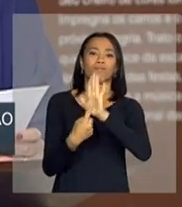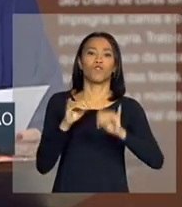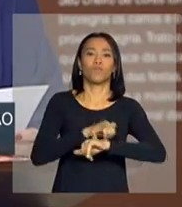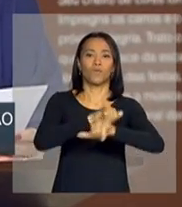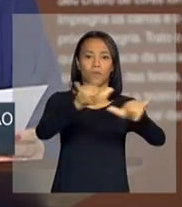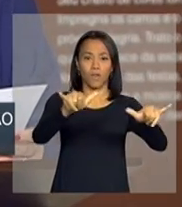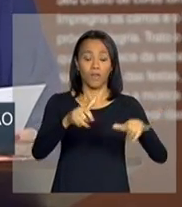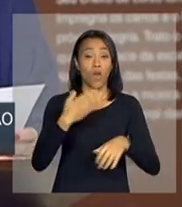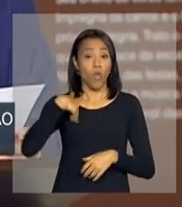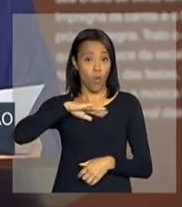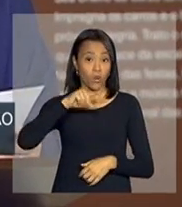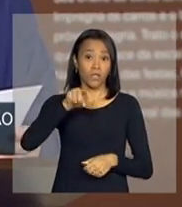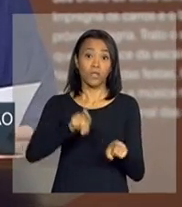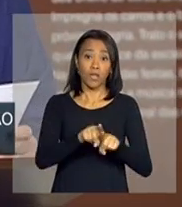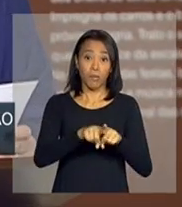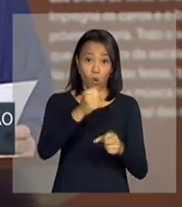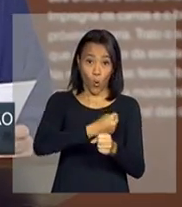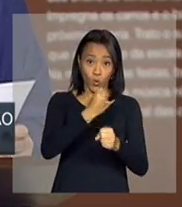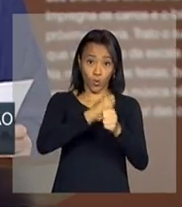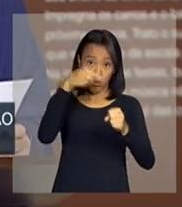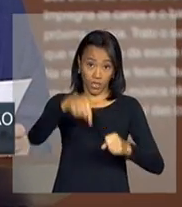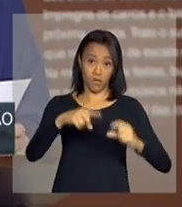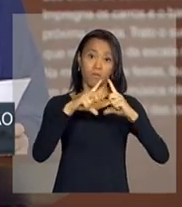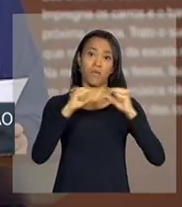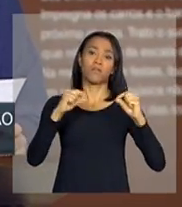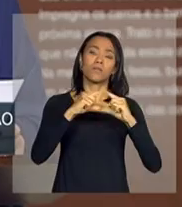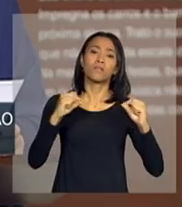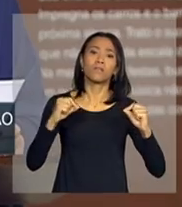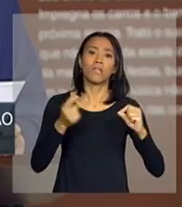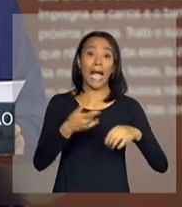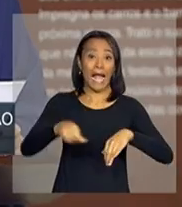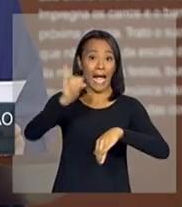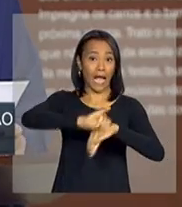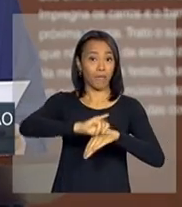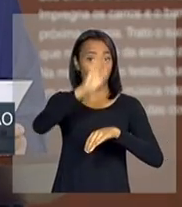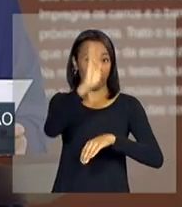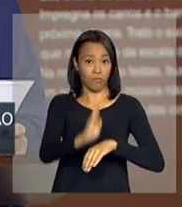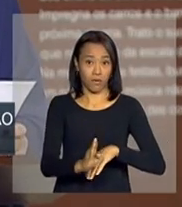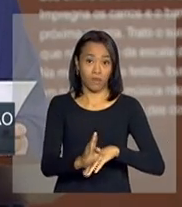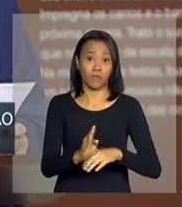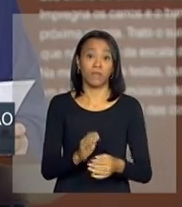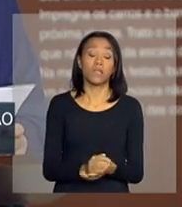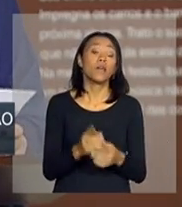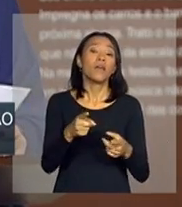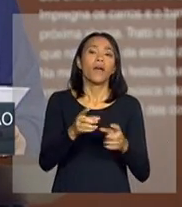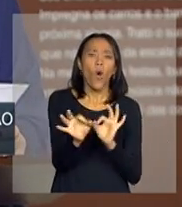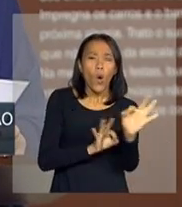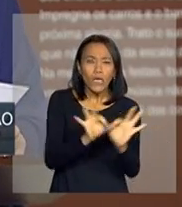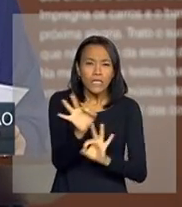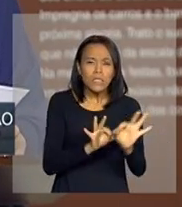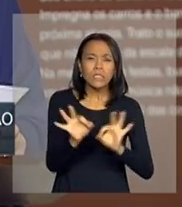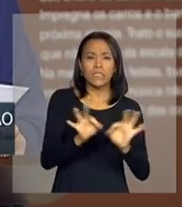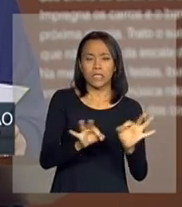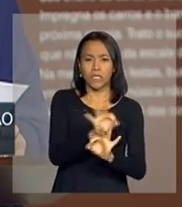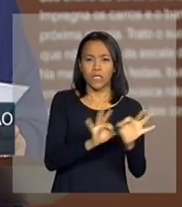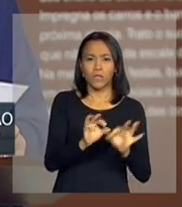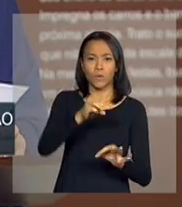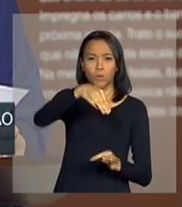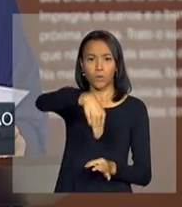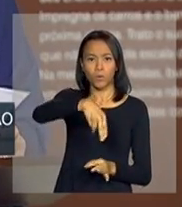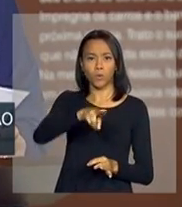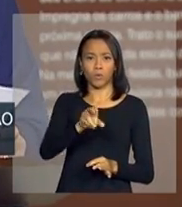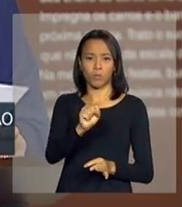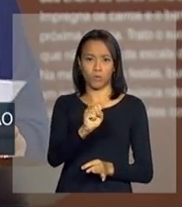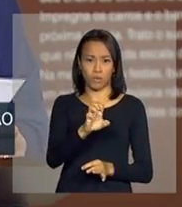construindo aqui em Brasília, capital desse país, elaborando o Museu da Cultura e Memória Afrodescendente.